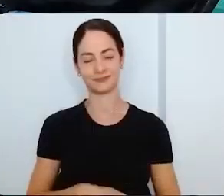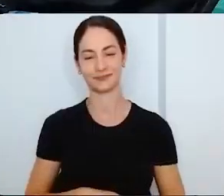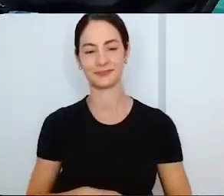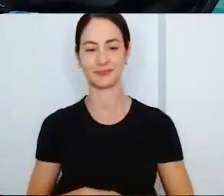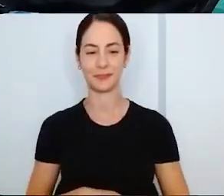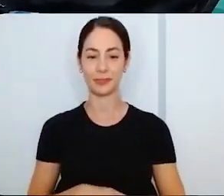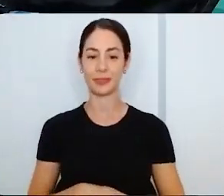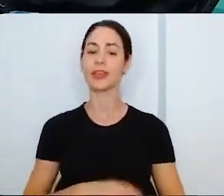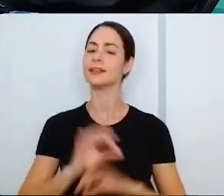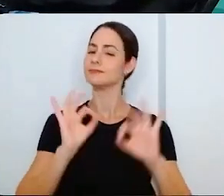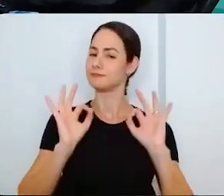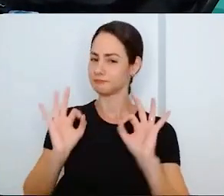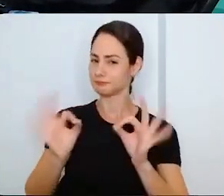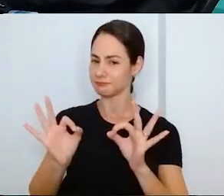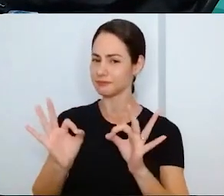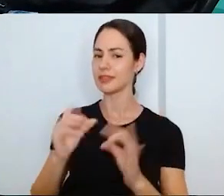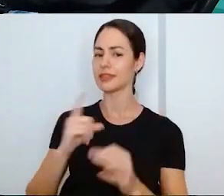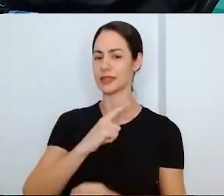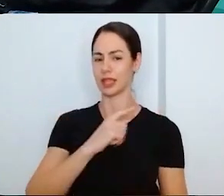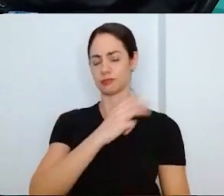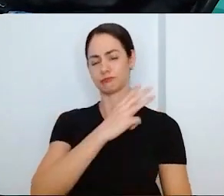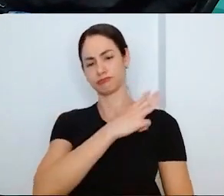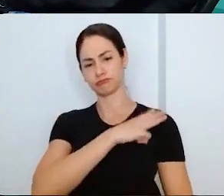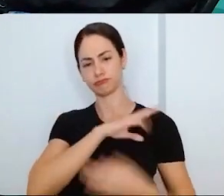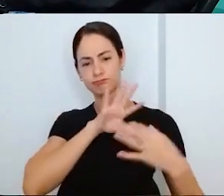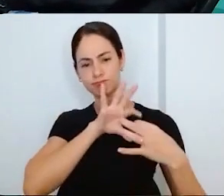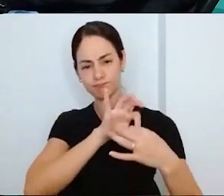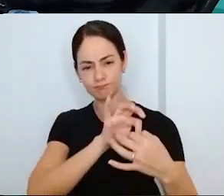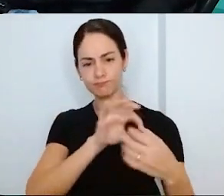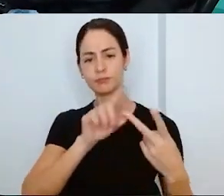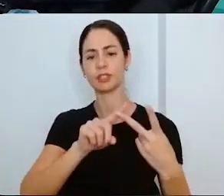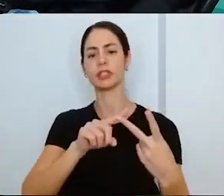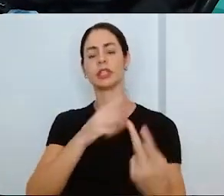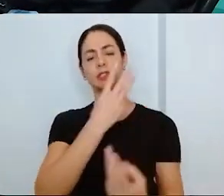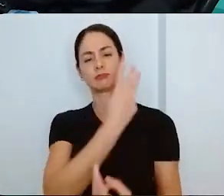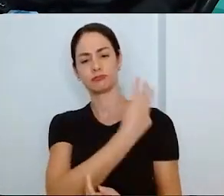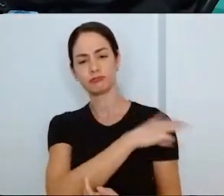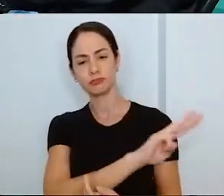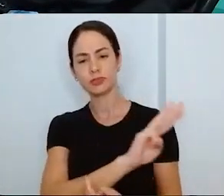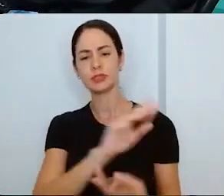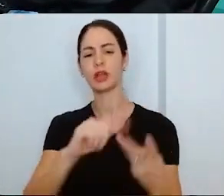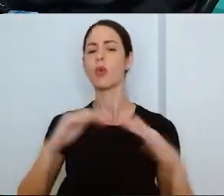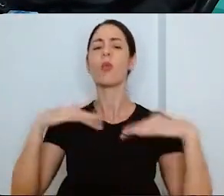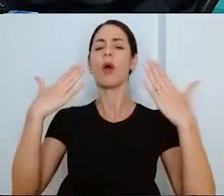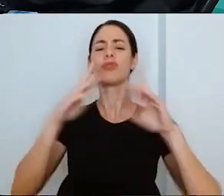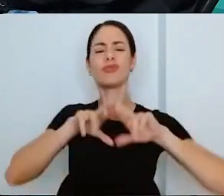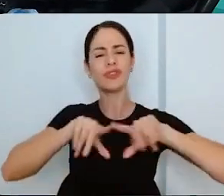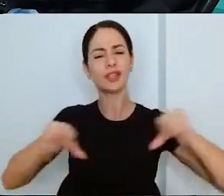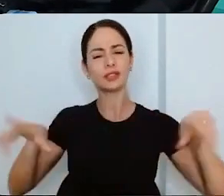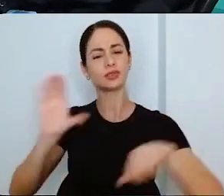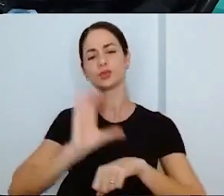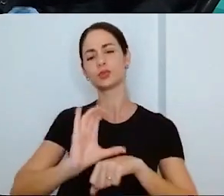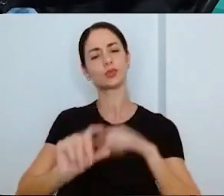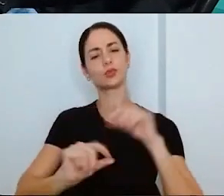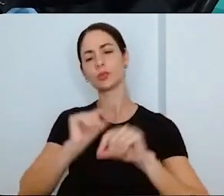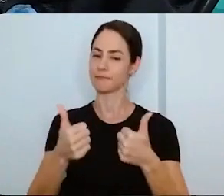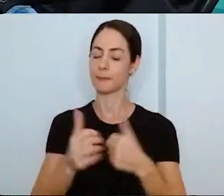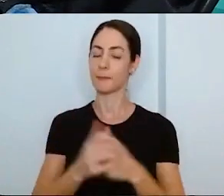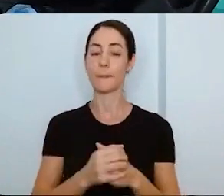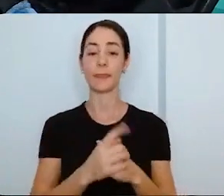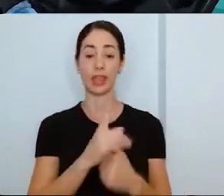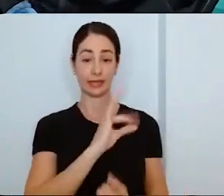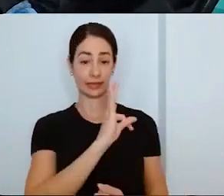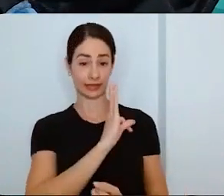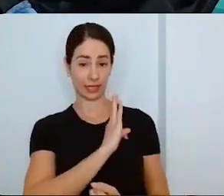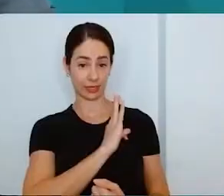Tem uma pegada aí, você falou integrado, subsequente, graduação. Tem como dar uma diferenciada pra gente nisso aí, por favor?